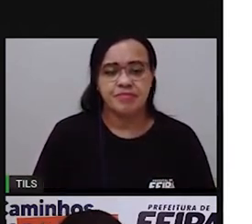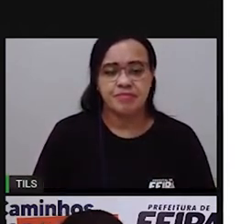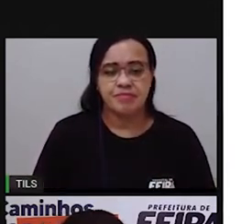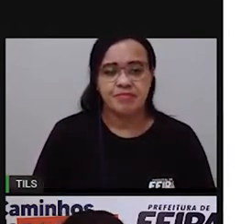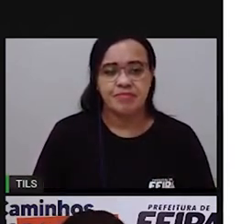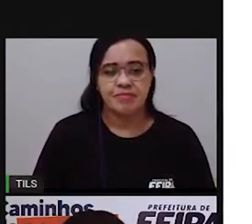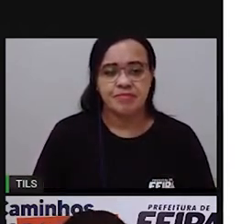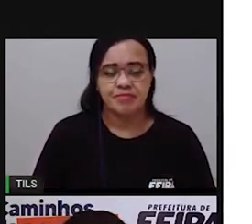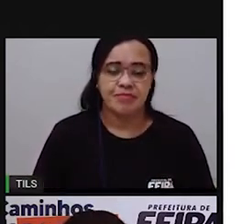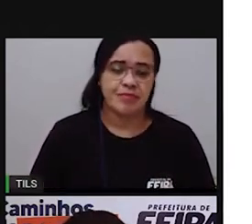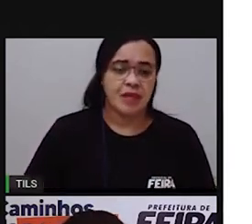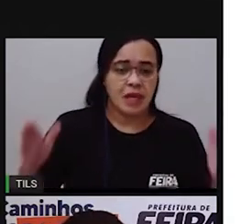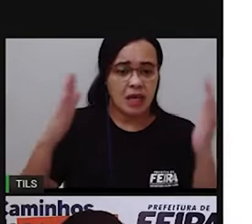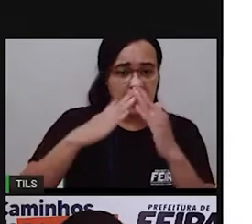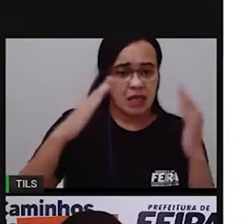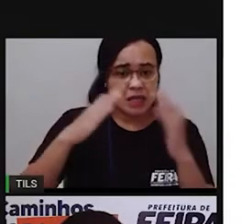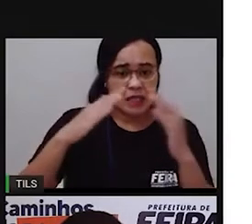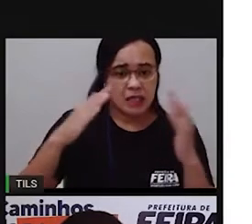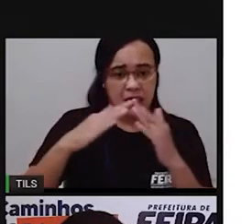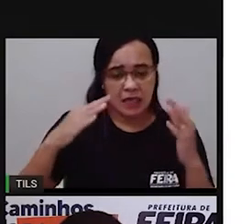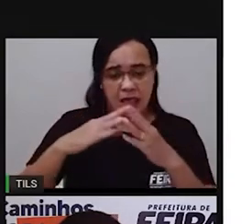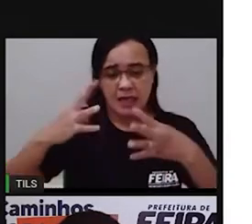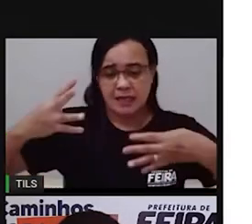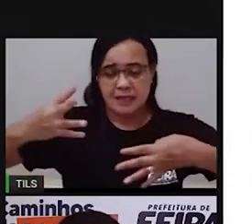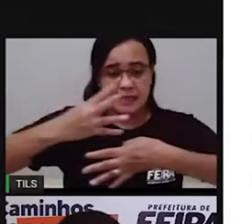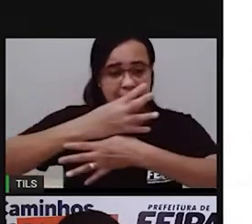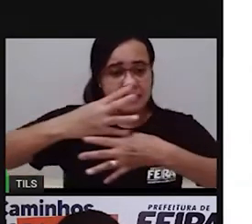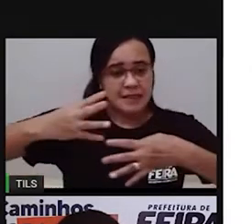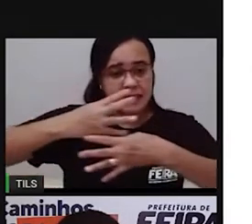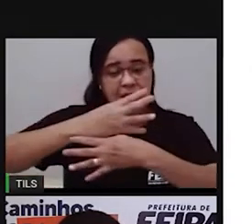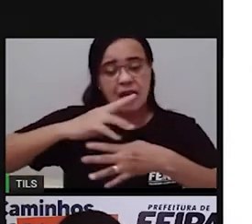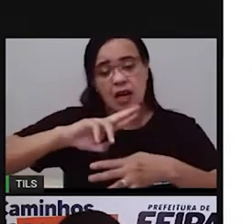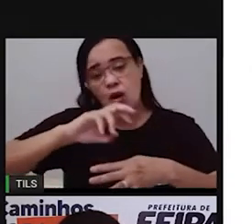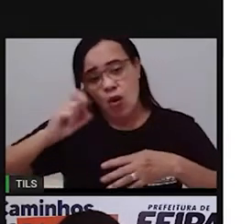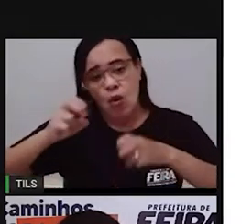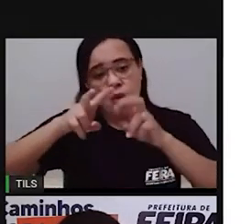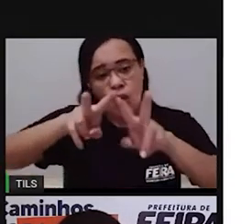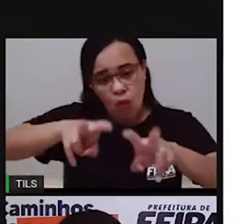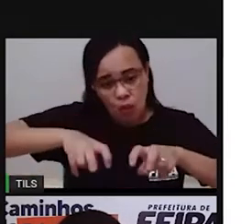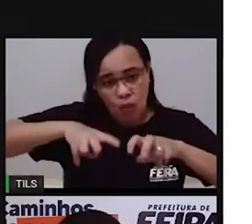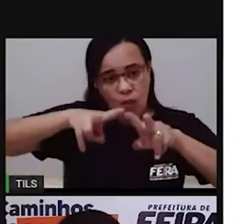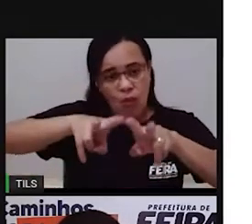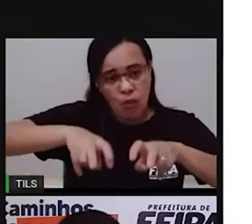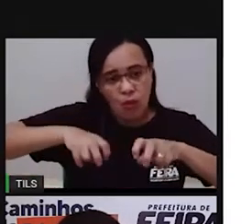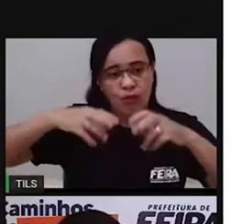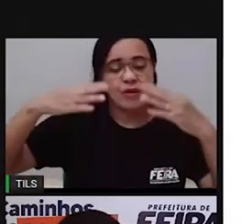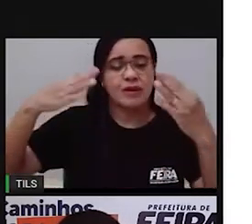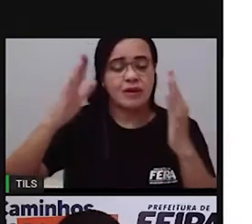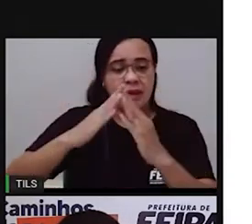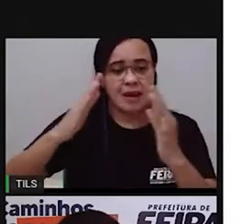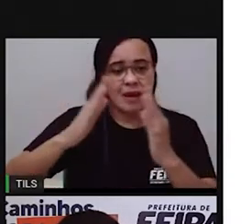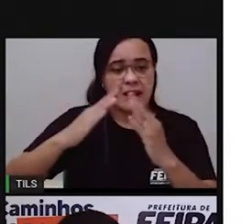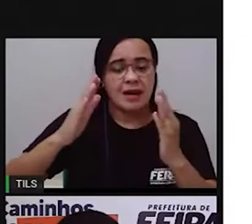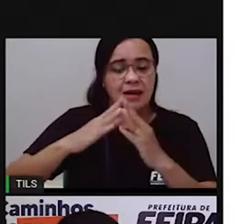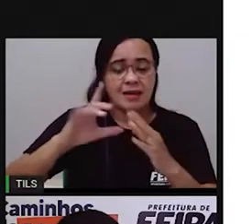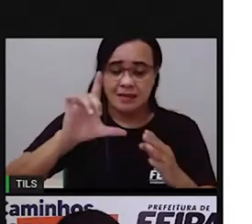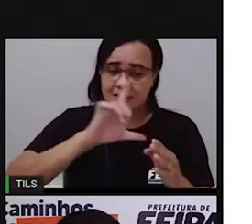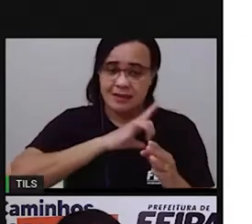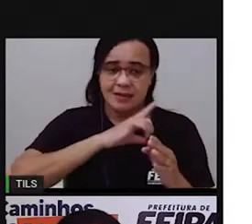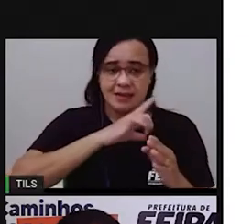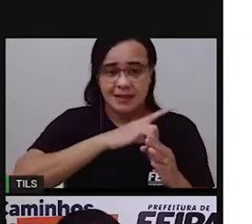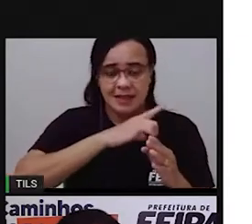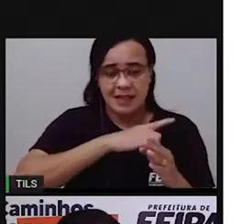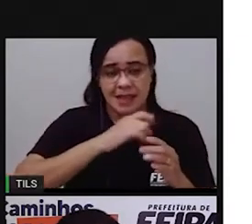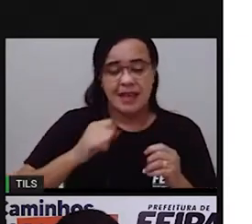urbanas e rurais também, que tem um serviço de água tratada